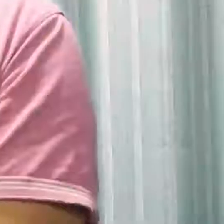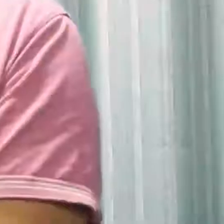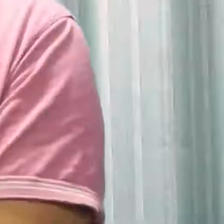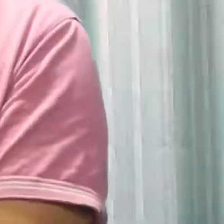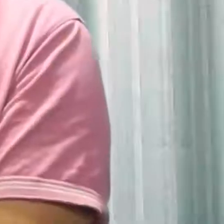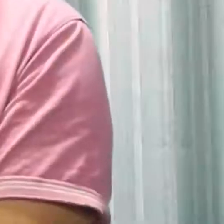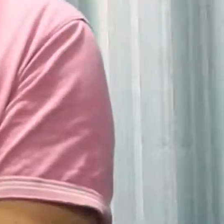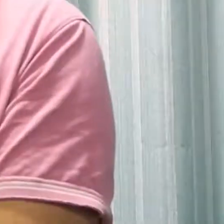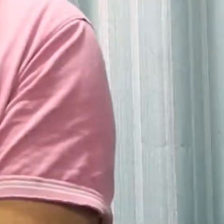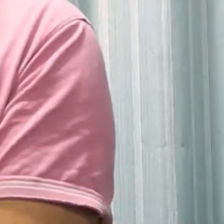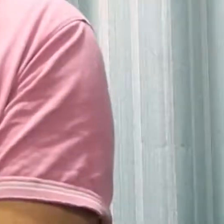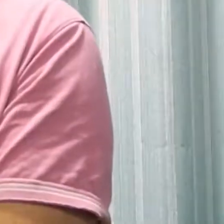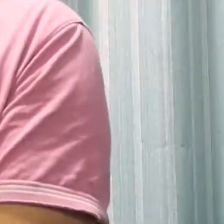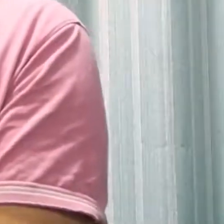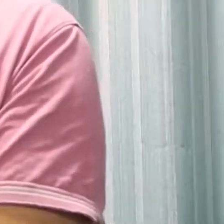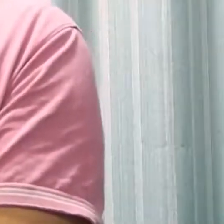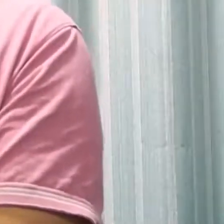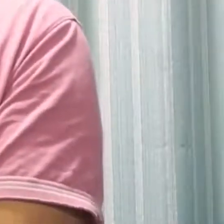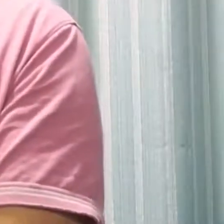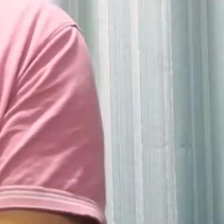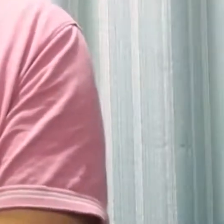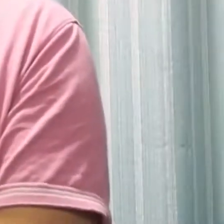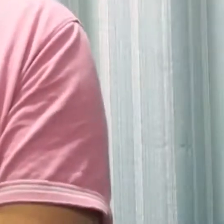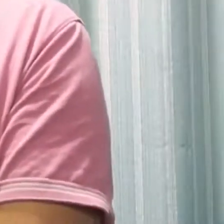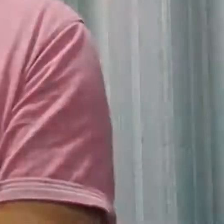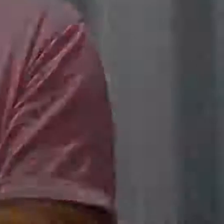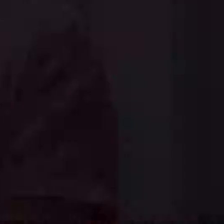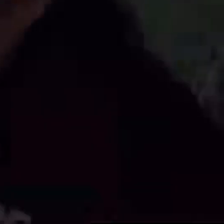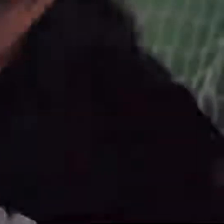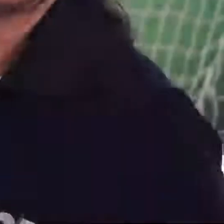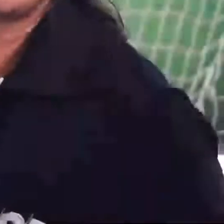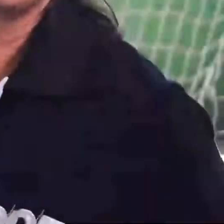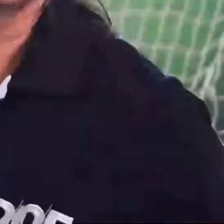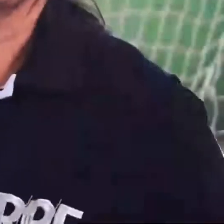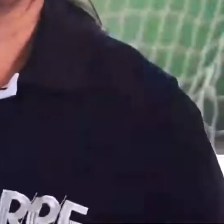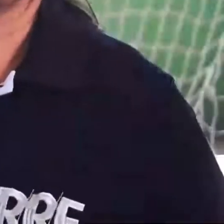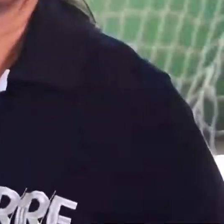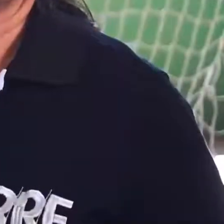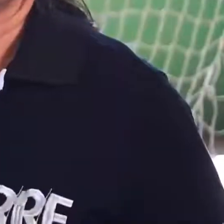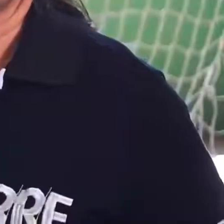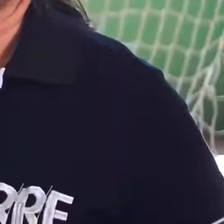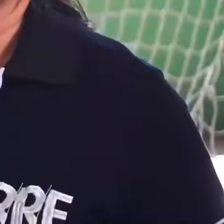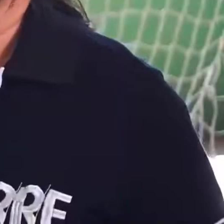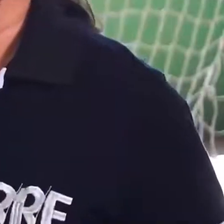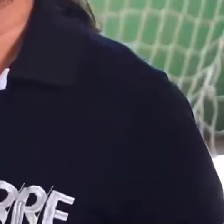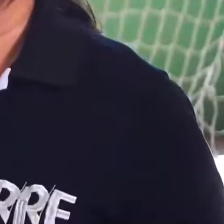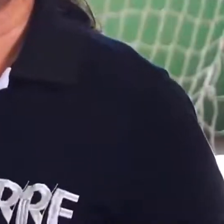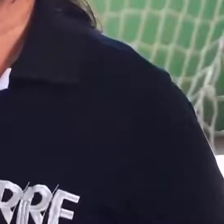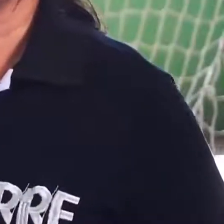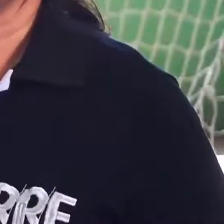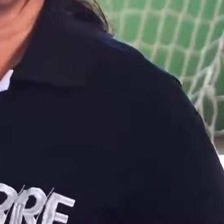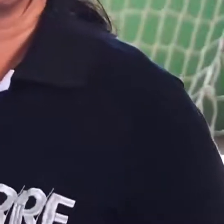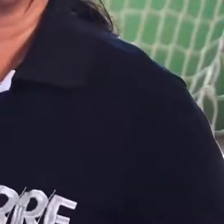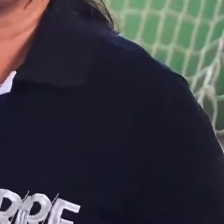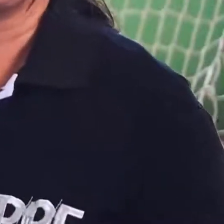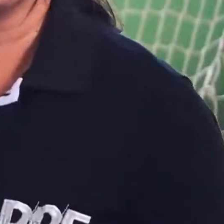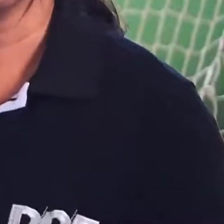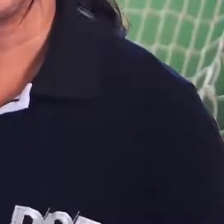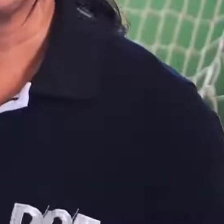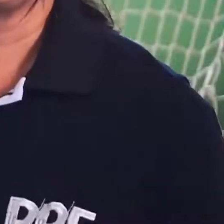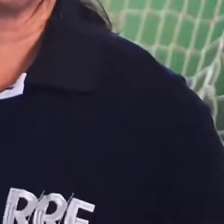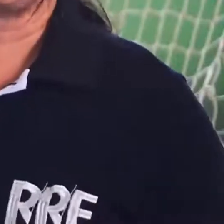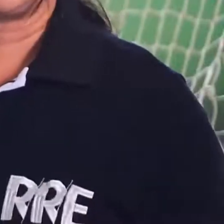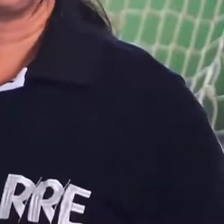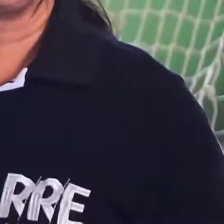tanto com o Jiu-Jitsu que eu não consigo me ver em outro esporte, entendeu? Sabemos que a atividade física é de suma importância para as